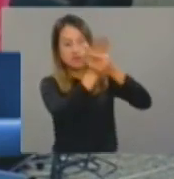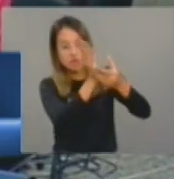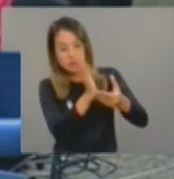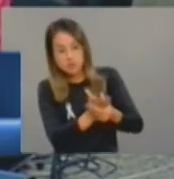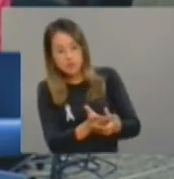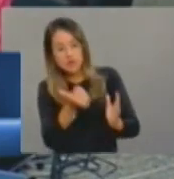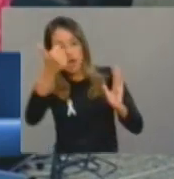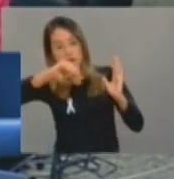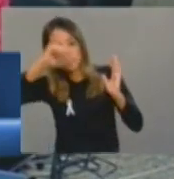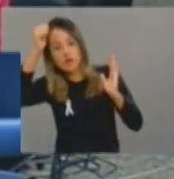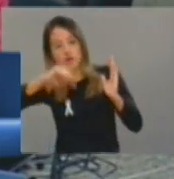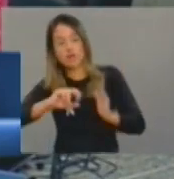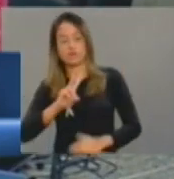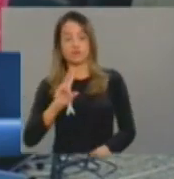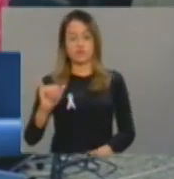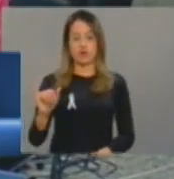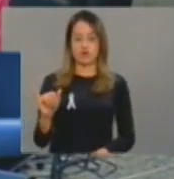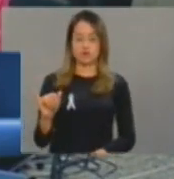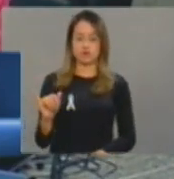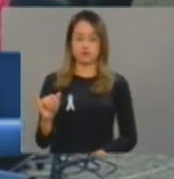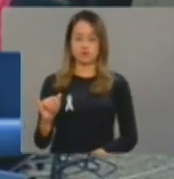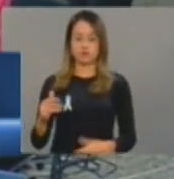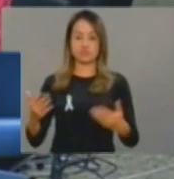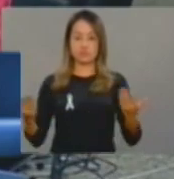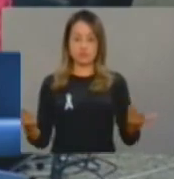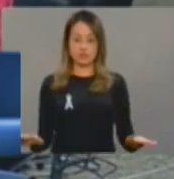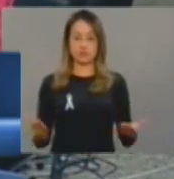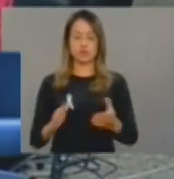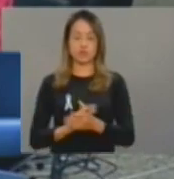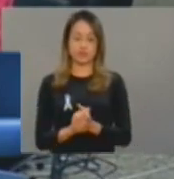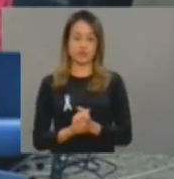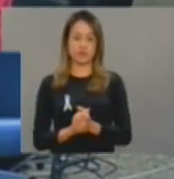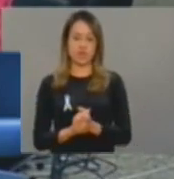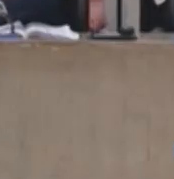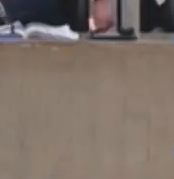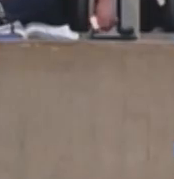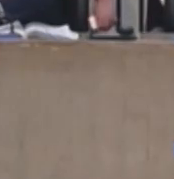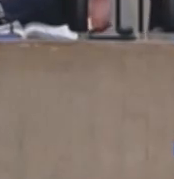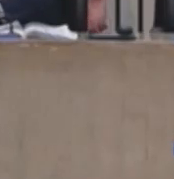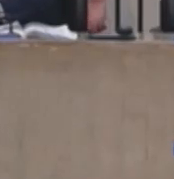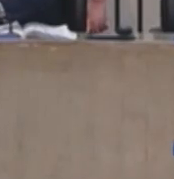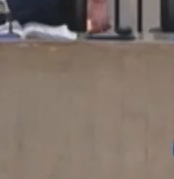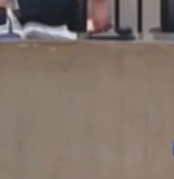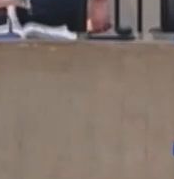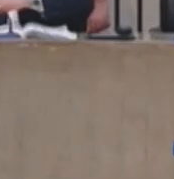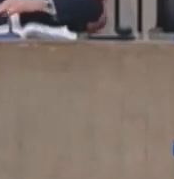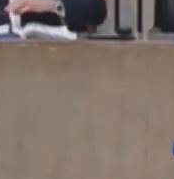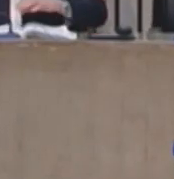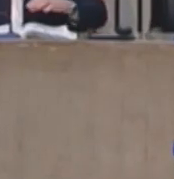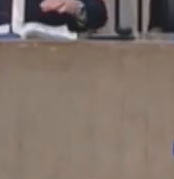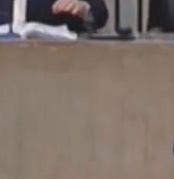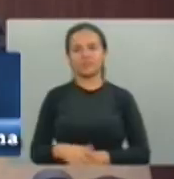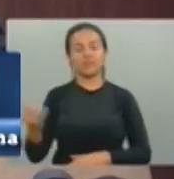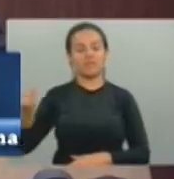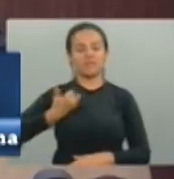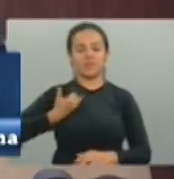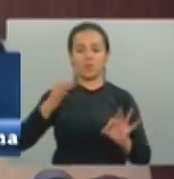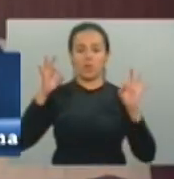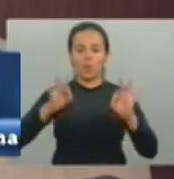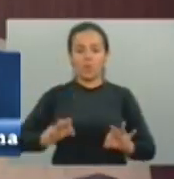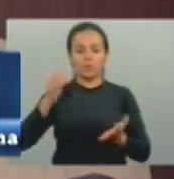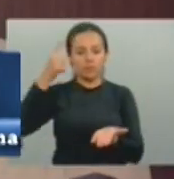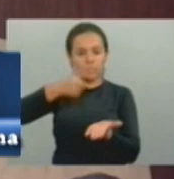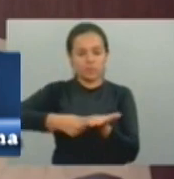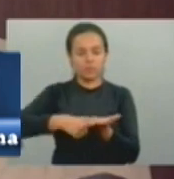aceitar de que se está fazendo pouco caso. Outro assunto que repercutiu no plenário foi a